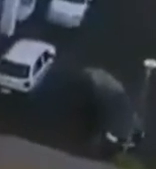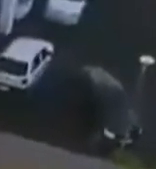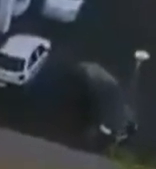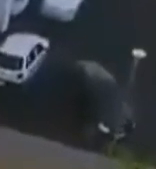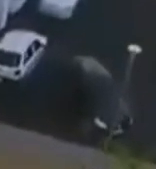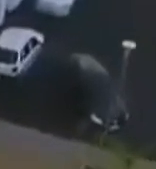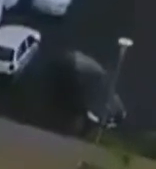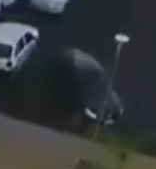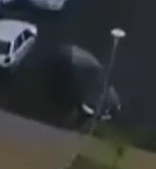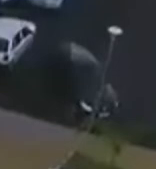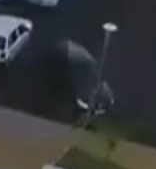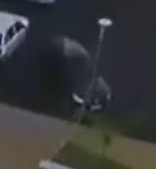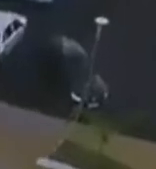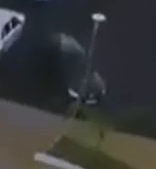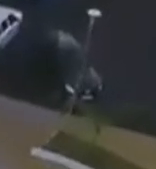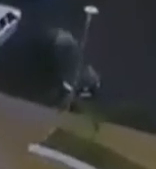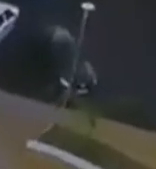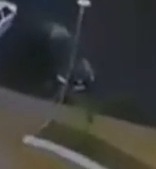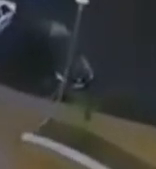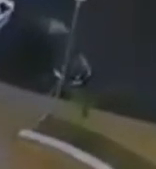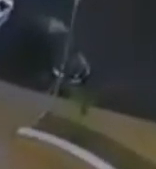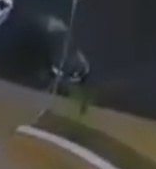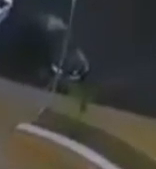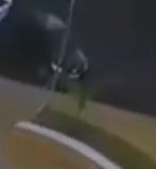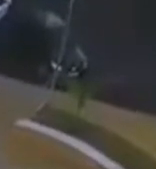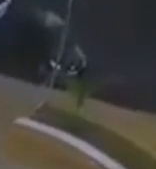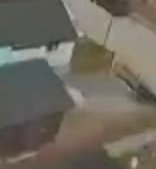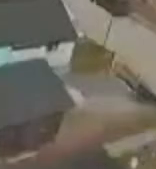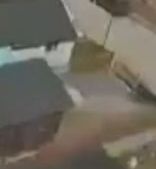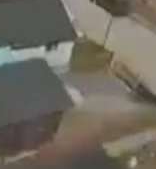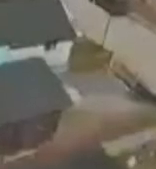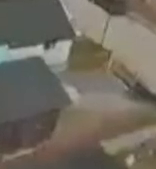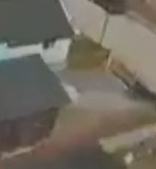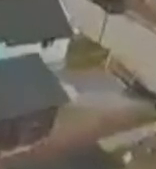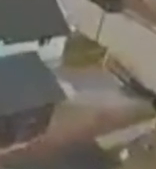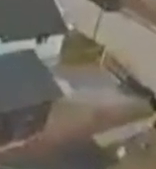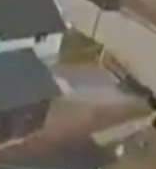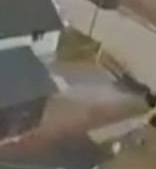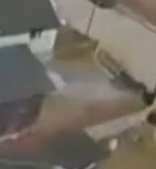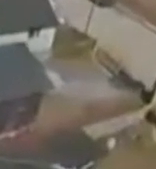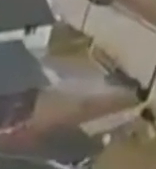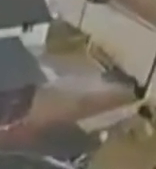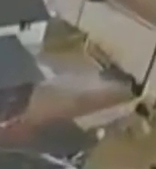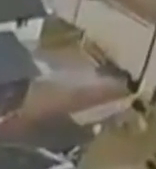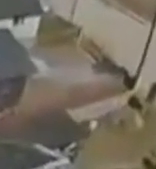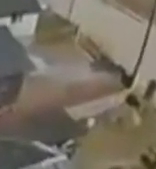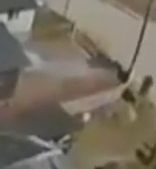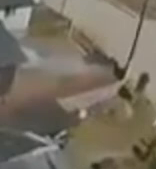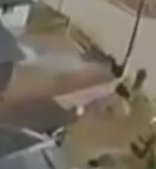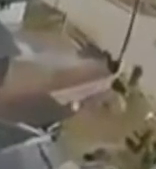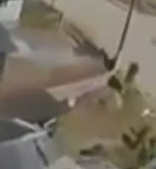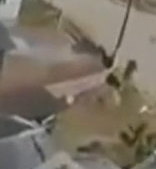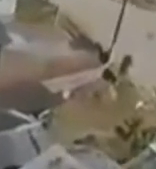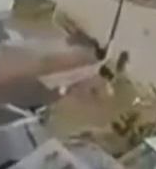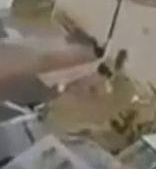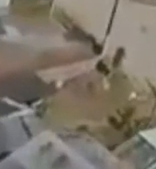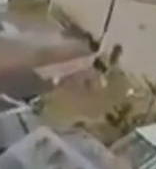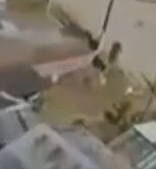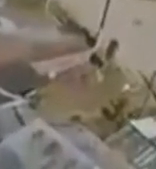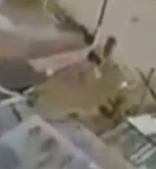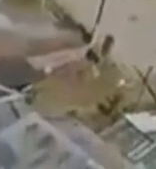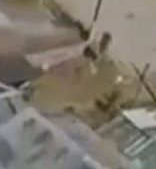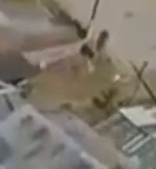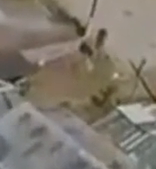inaugurou a Policlínica Municipal Doutor Valmor Beduski e o Residencial Jardim Primavera, um dos projetos